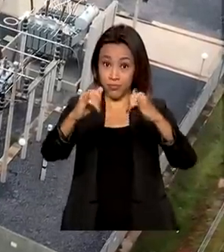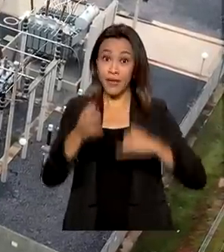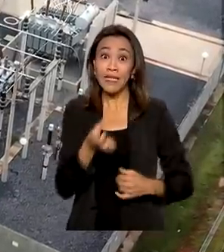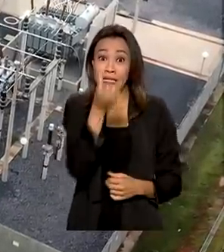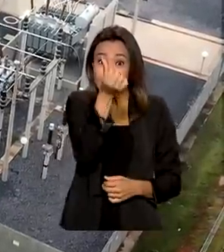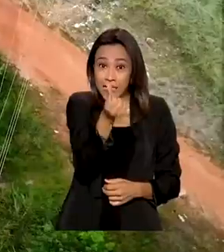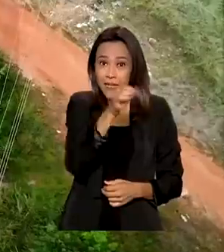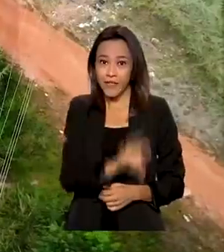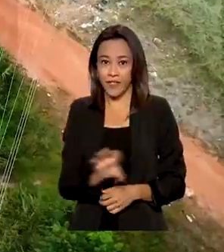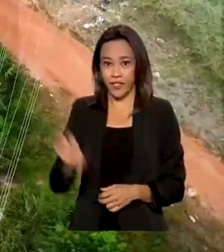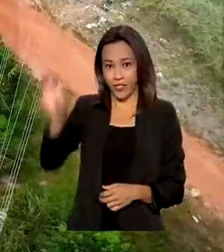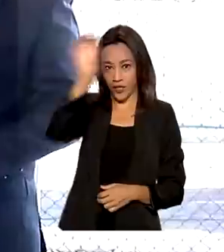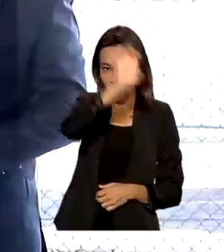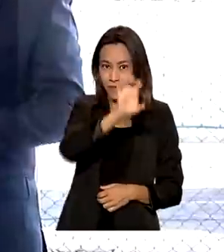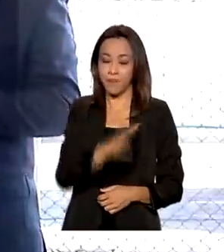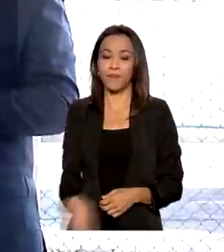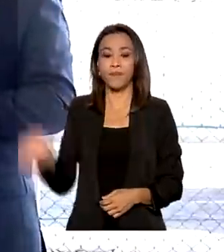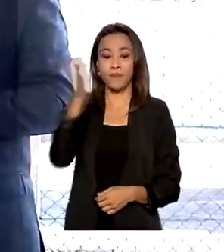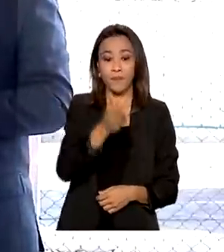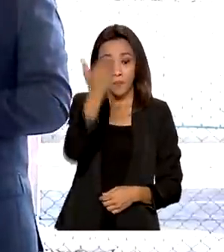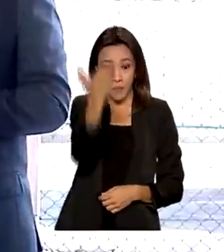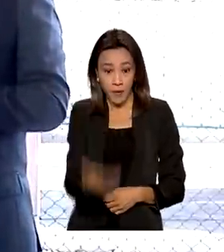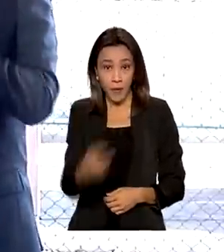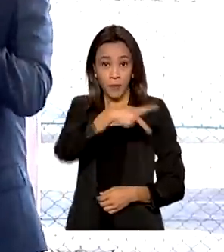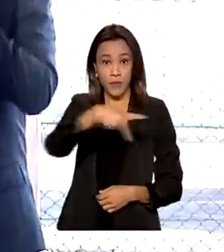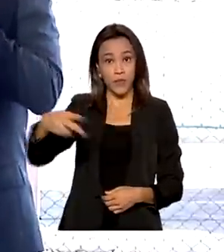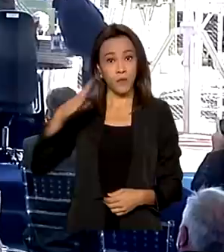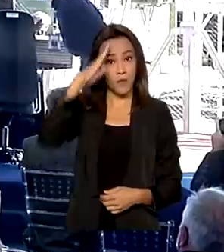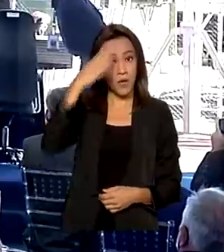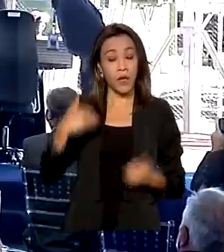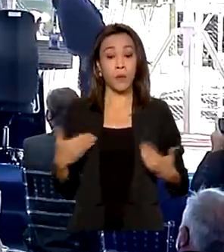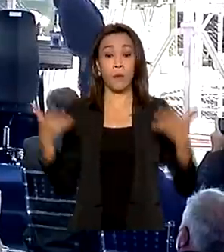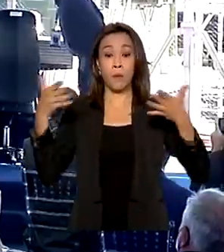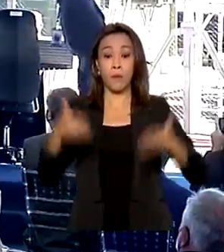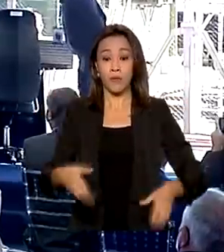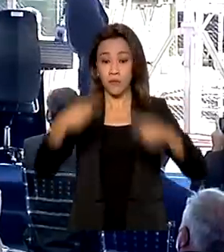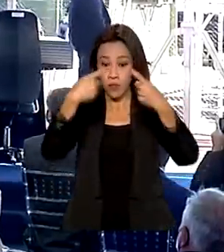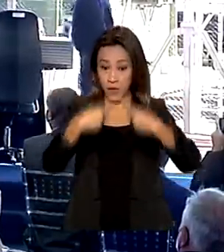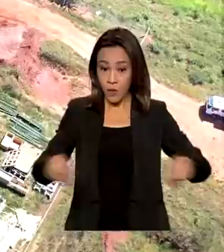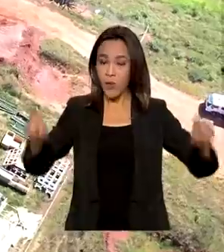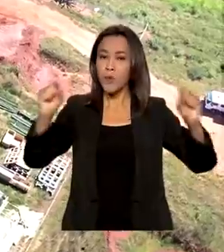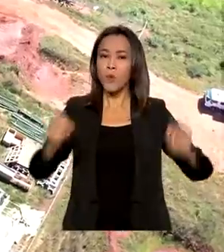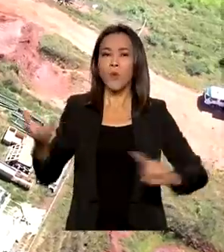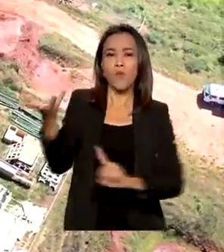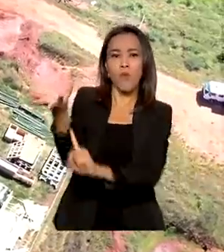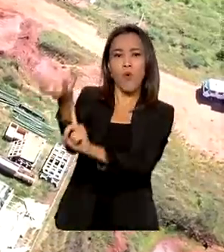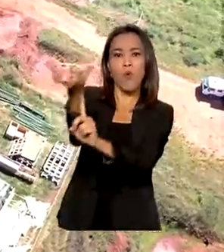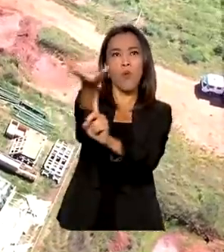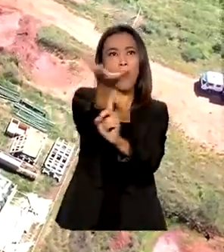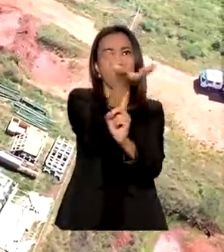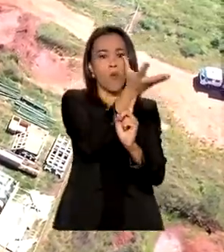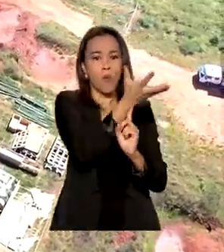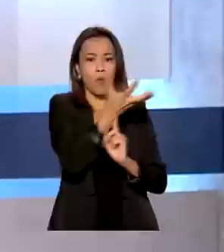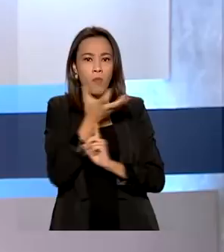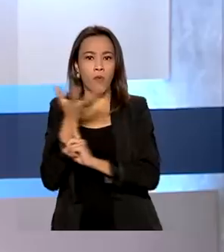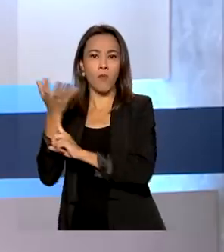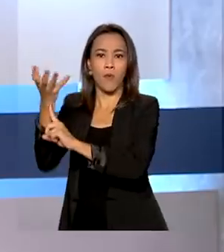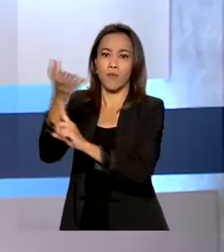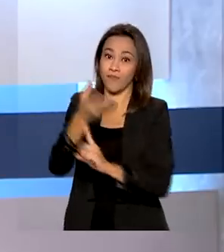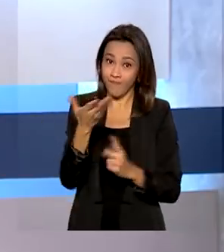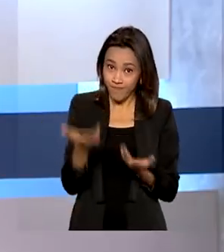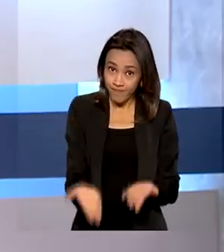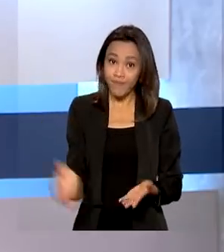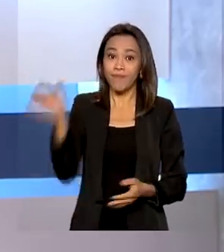seis estados. Presidente Jair Bolsonaro participa da inauguração de mais um radar de vigilância do espaço aéreo brasileiro. E